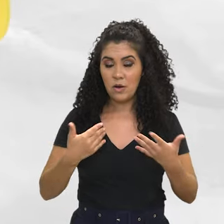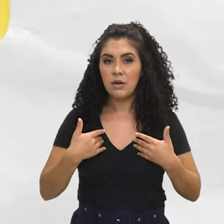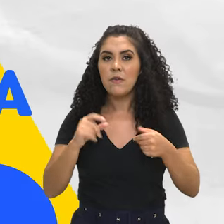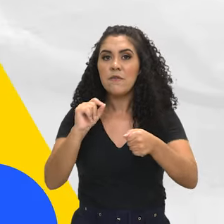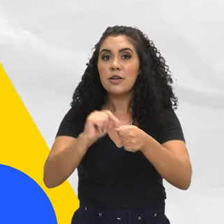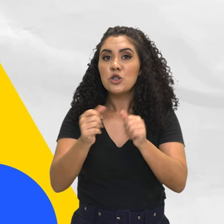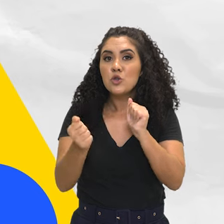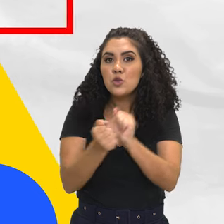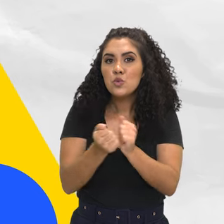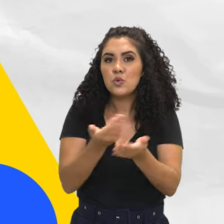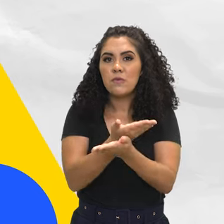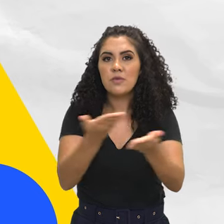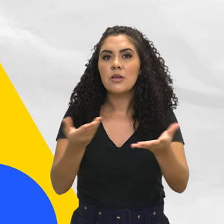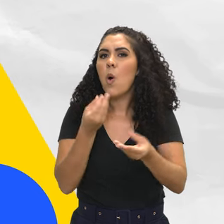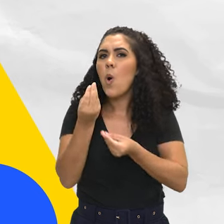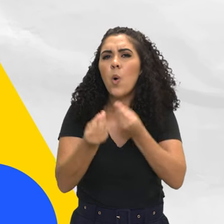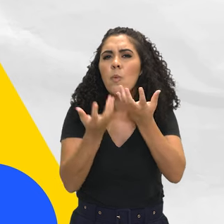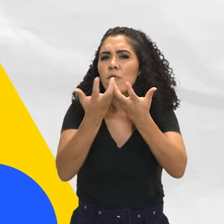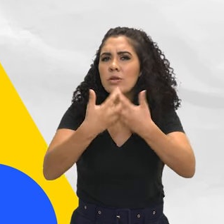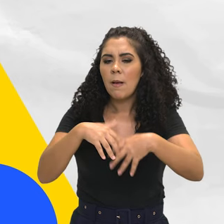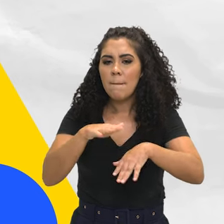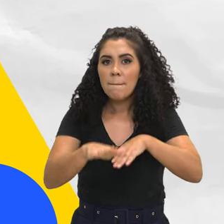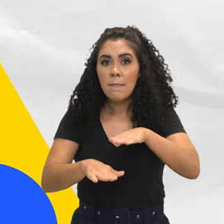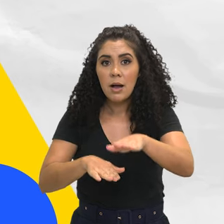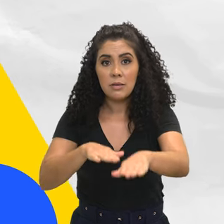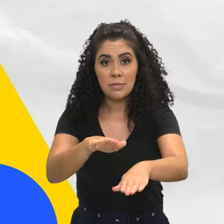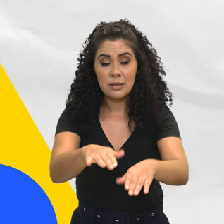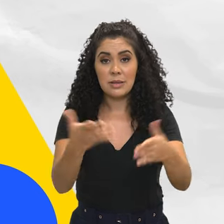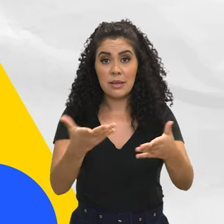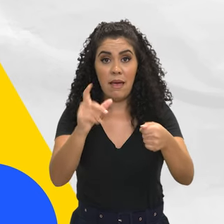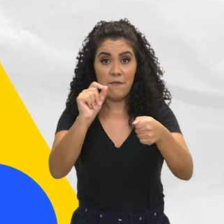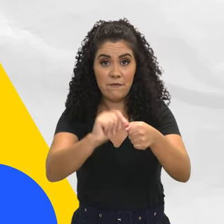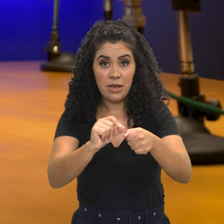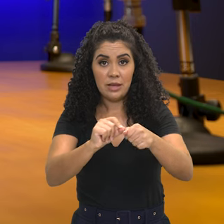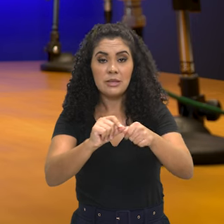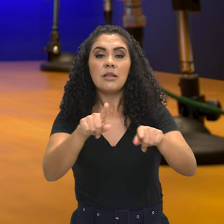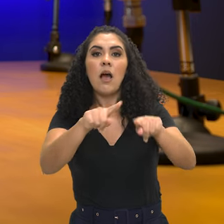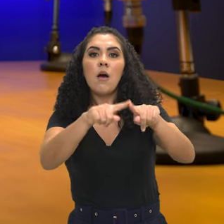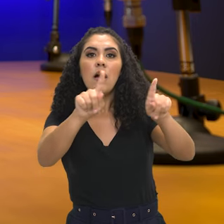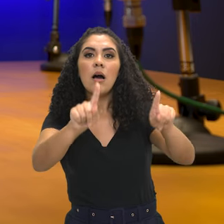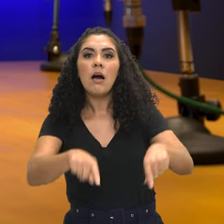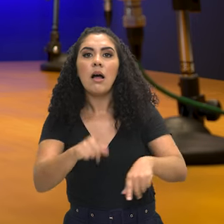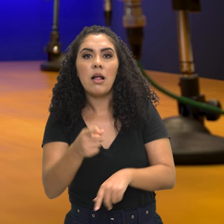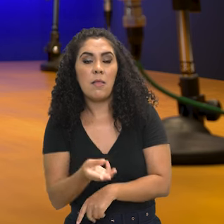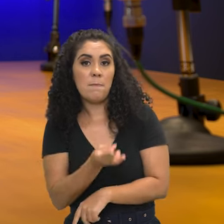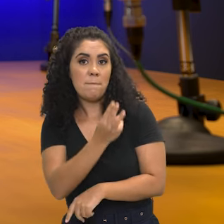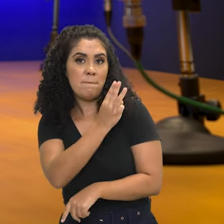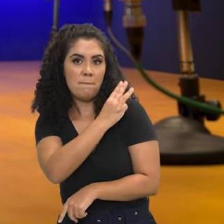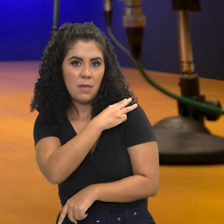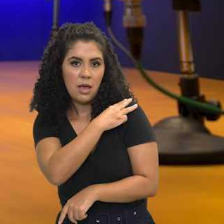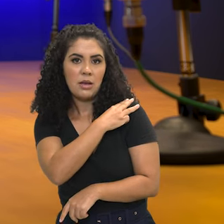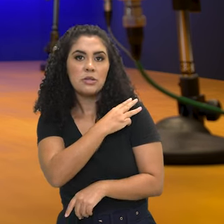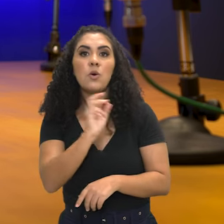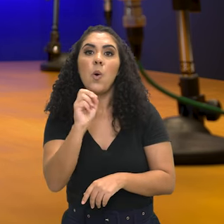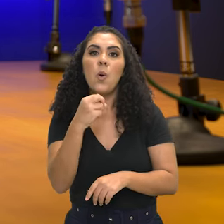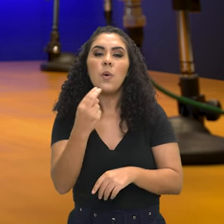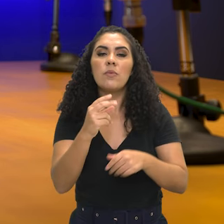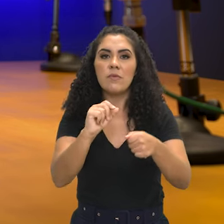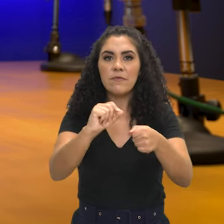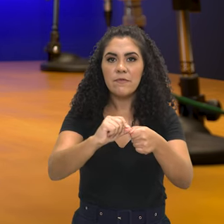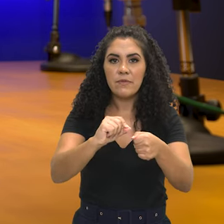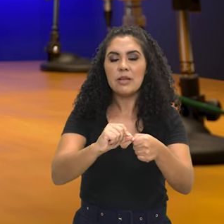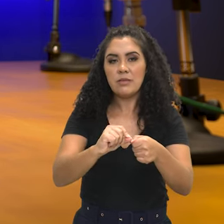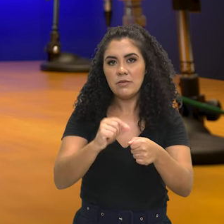Eu vou com vocês agora fazer o passo a passo de uma inscrição para quem quer prestar os cargos de nível intermediário, ou seja, pessoas que